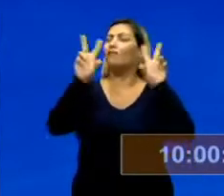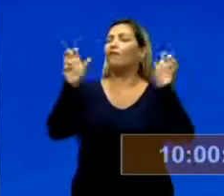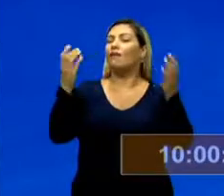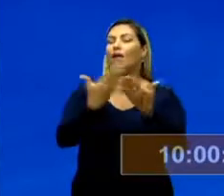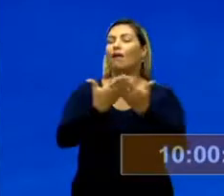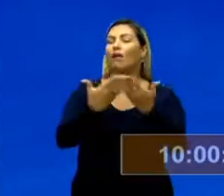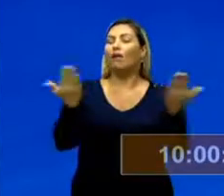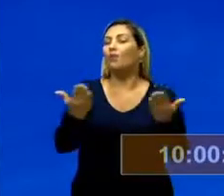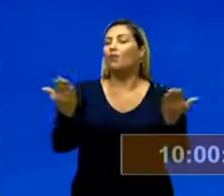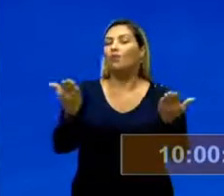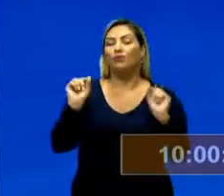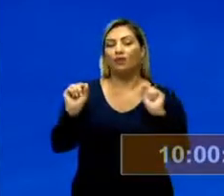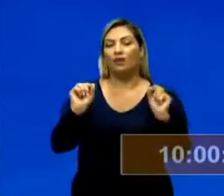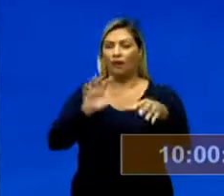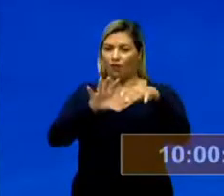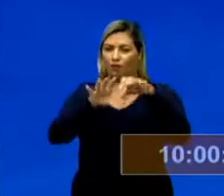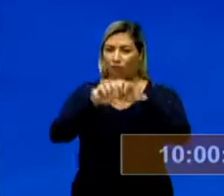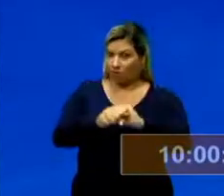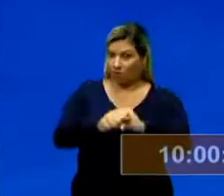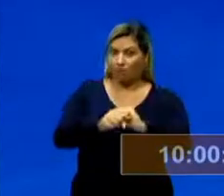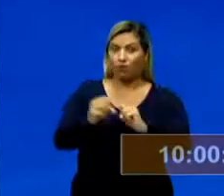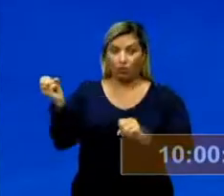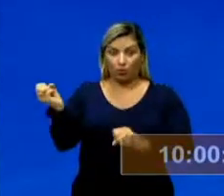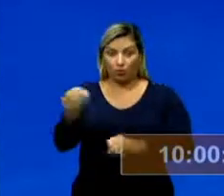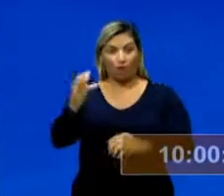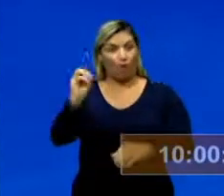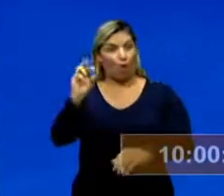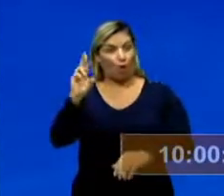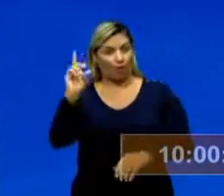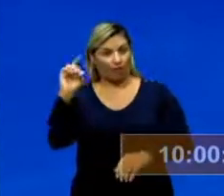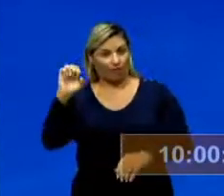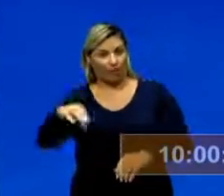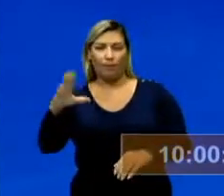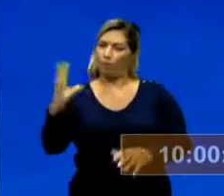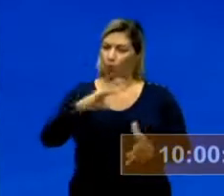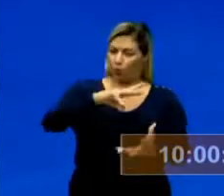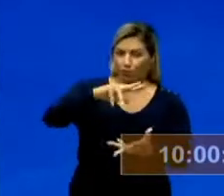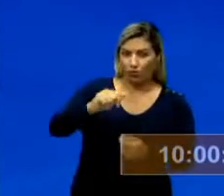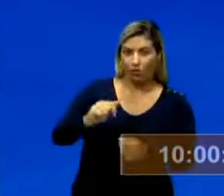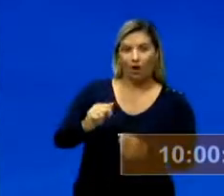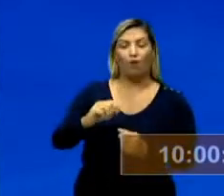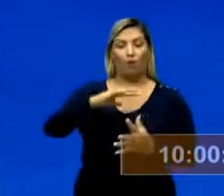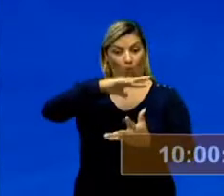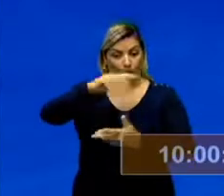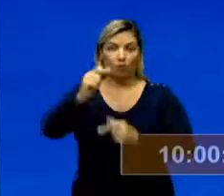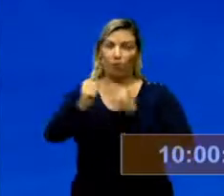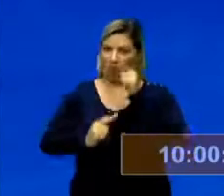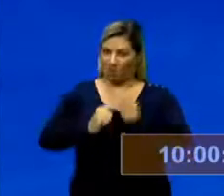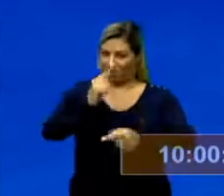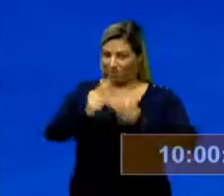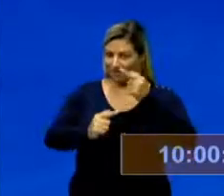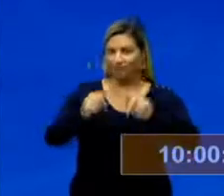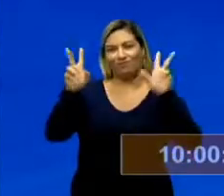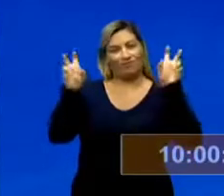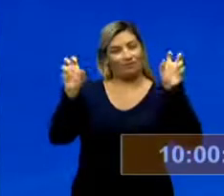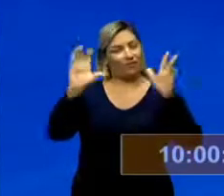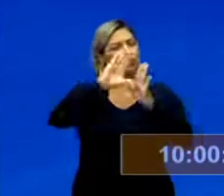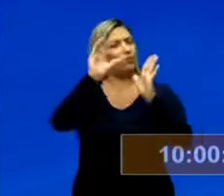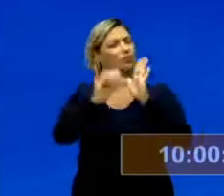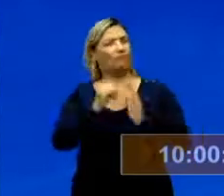sobre formação da nova ordem mundial, globalização. Nós vamos falar um pouco desse conteúdo